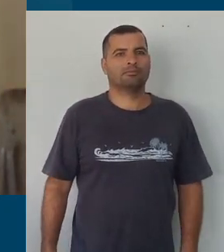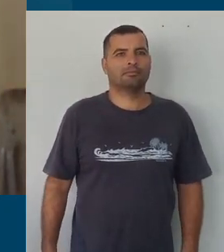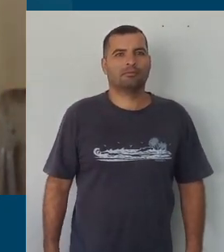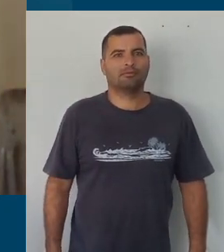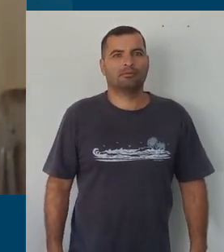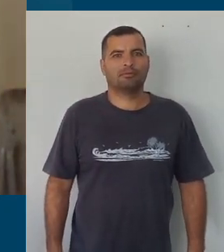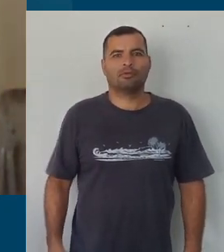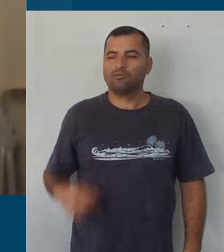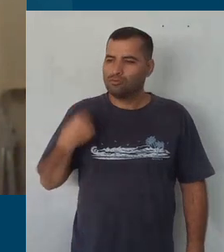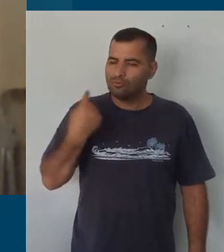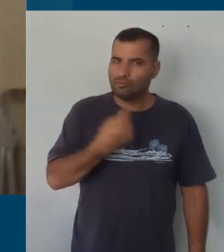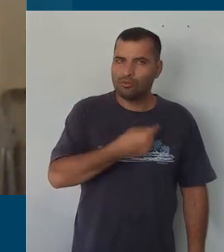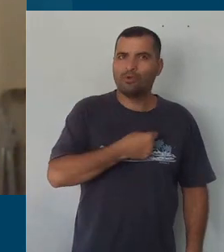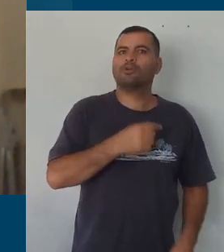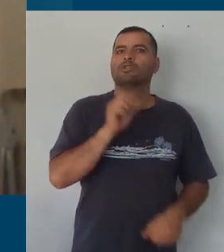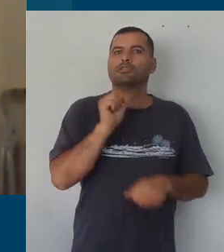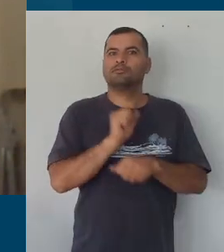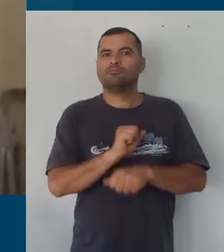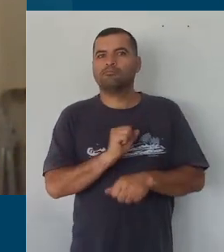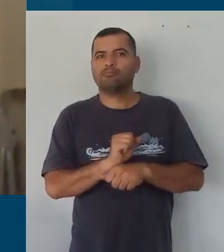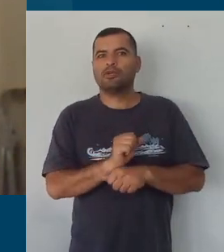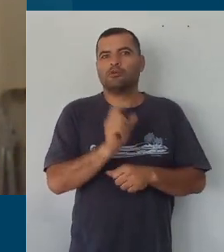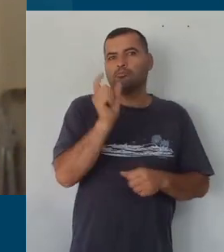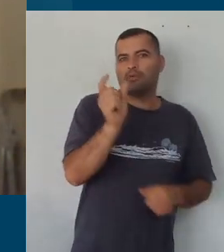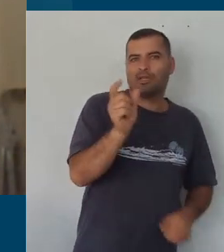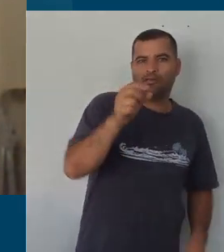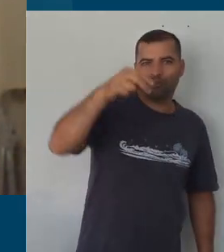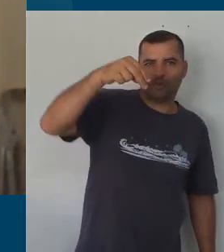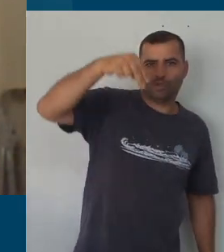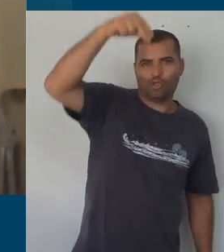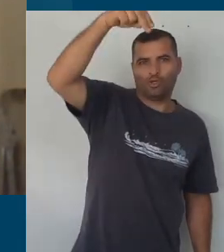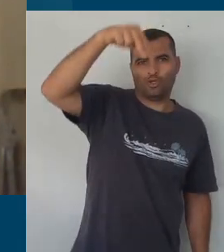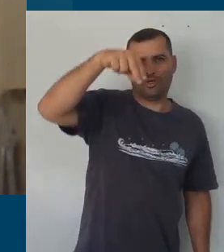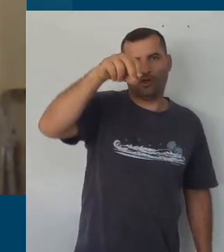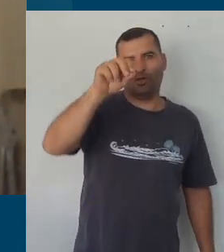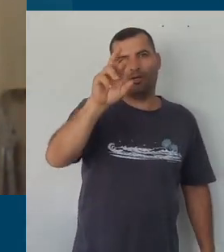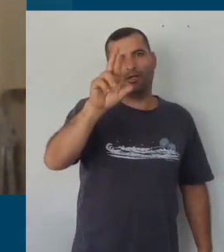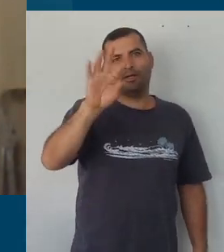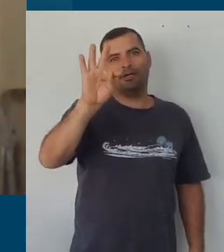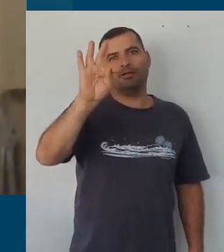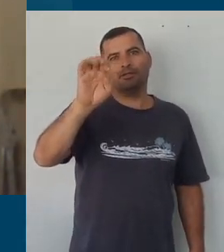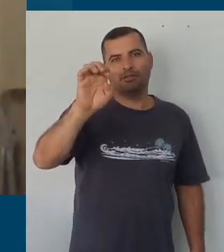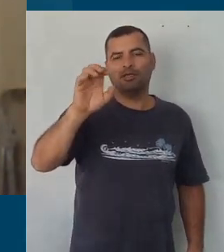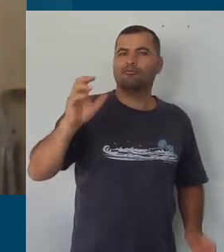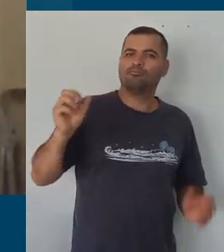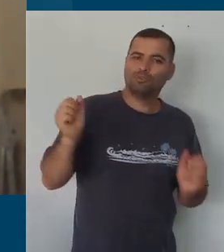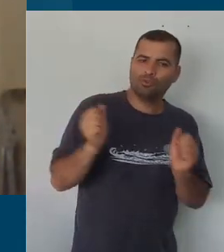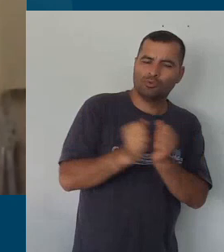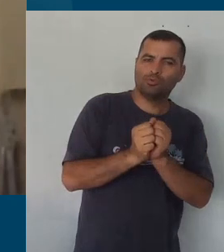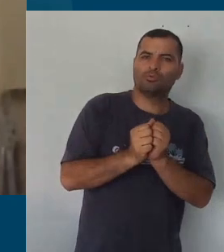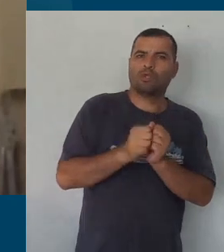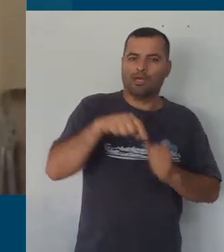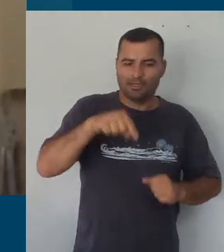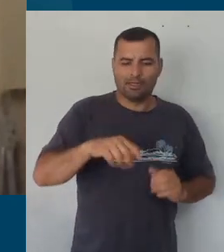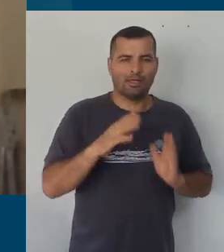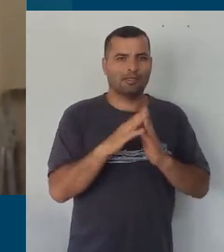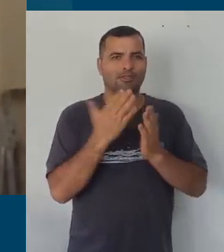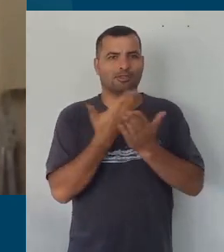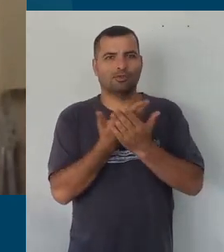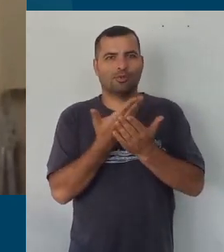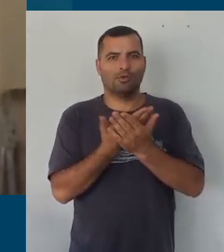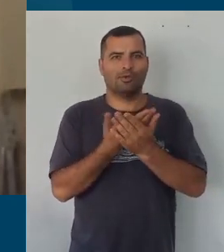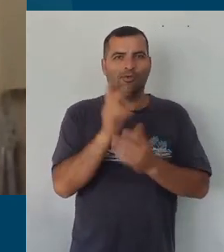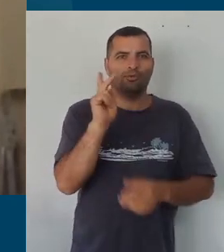esperando pela palavra norte e participar da construção do Currículo Municipal de Hortolândia, é refletir sobre as